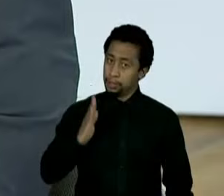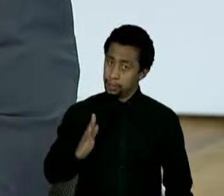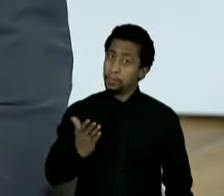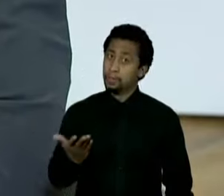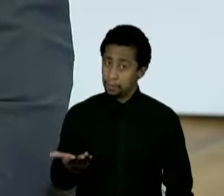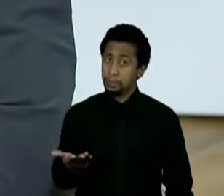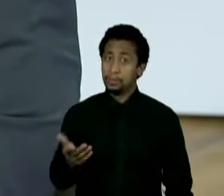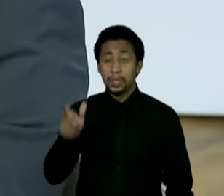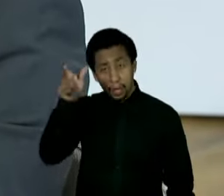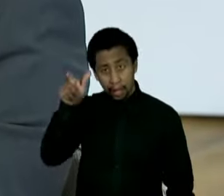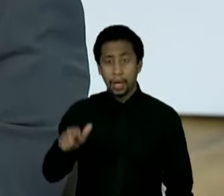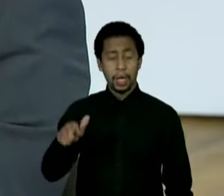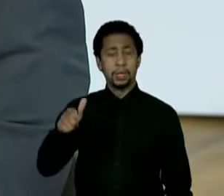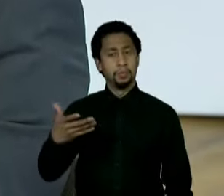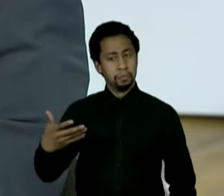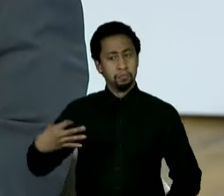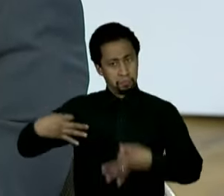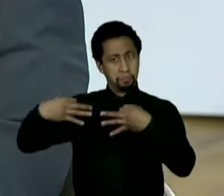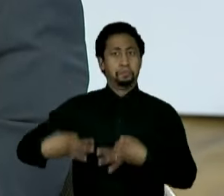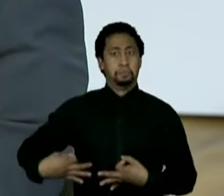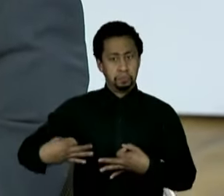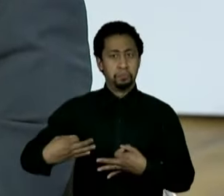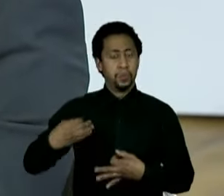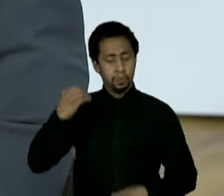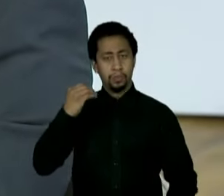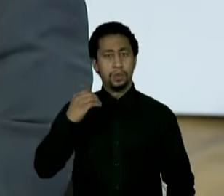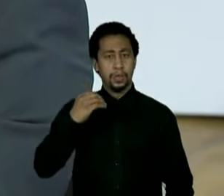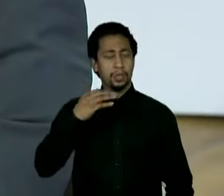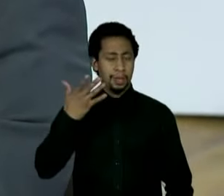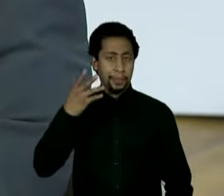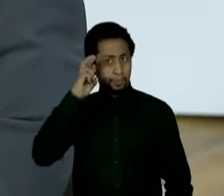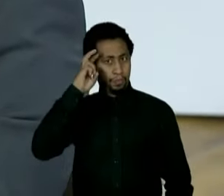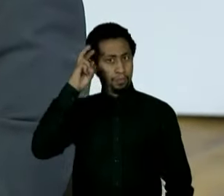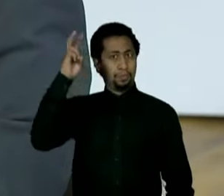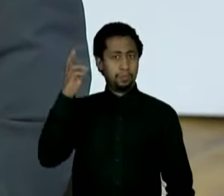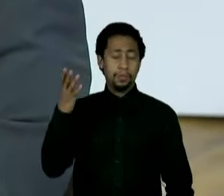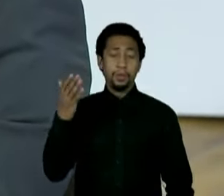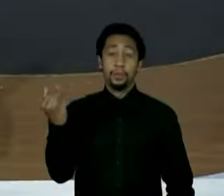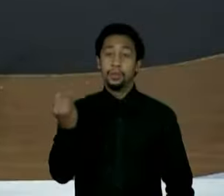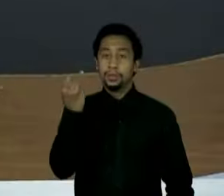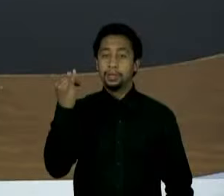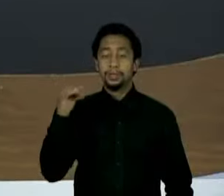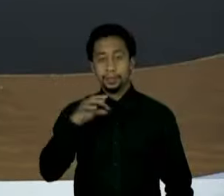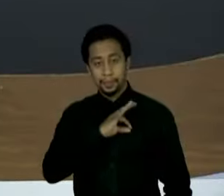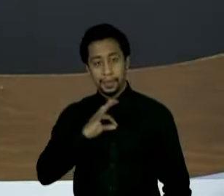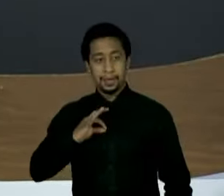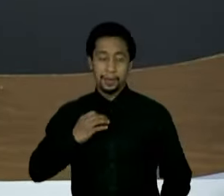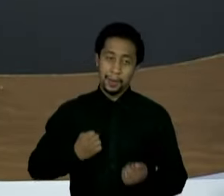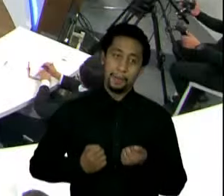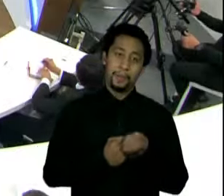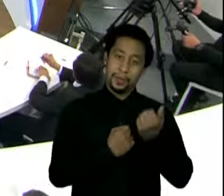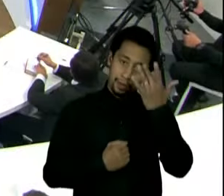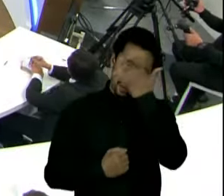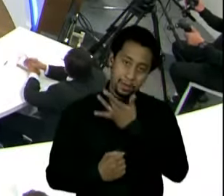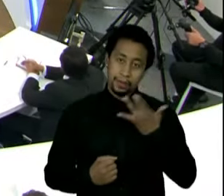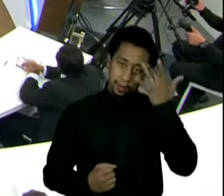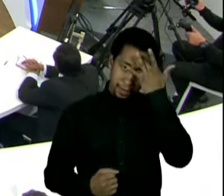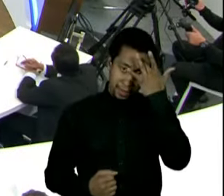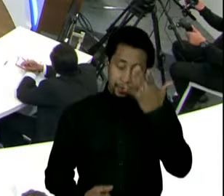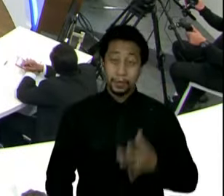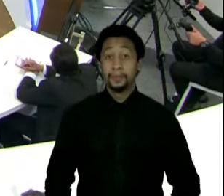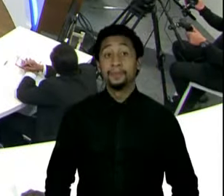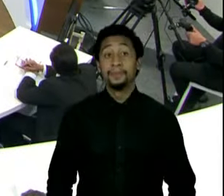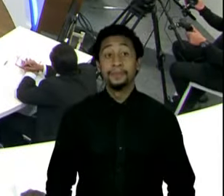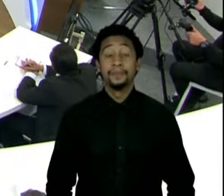idônea. Então, acho que foi importante para ele ter o apoio dela. Governador, aqui no Estado de São Paulo, a gente tem algumas